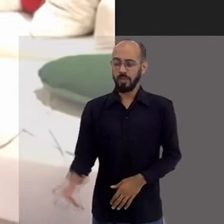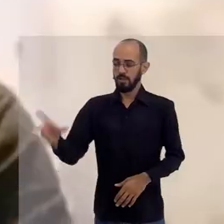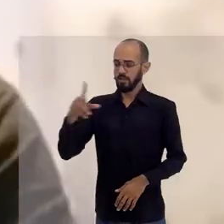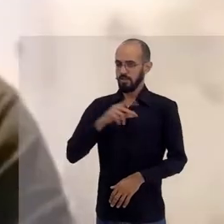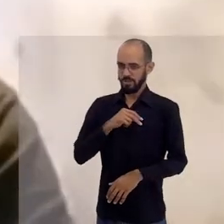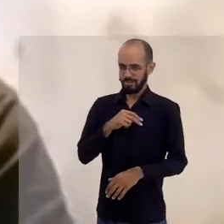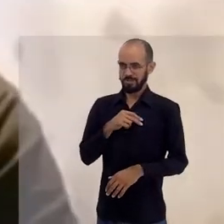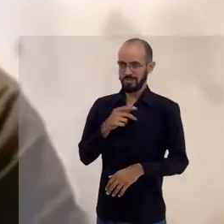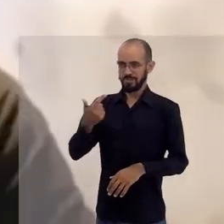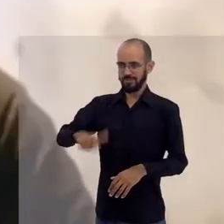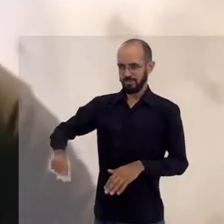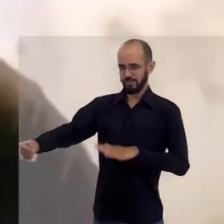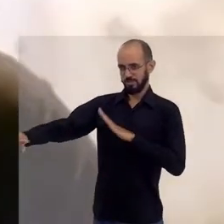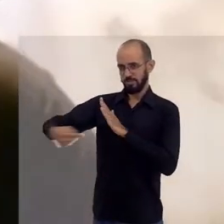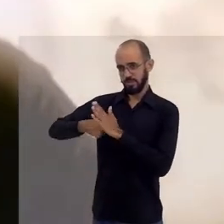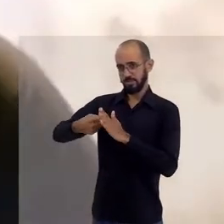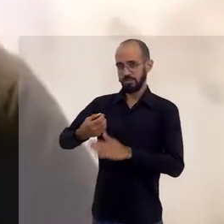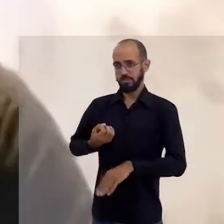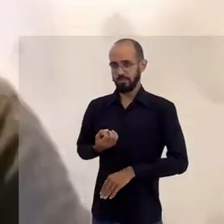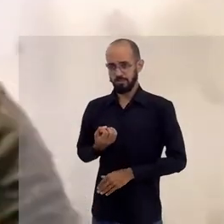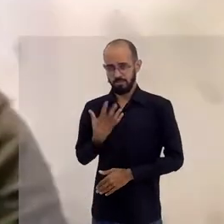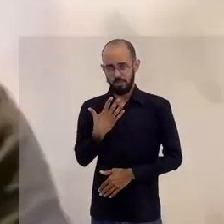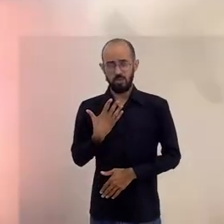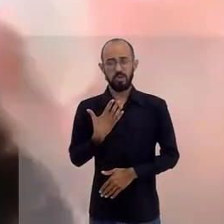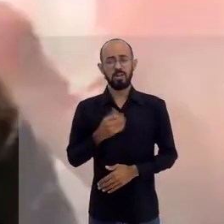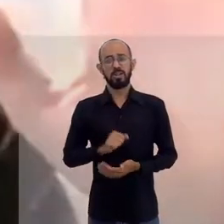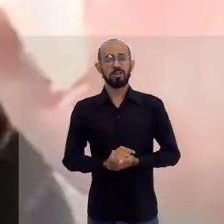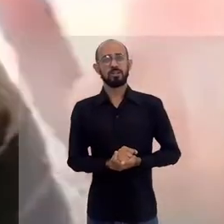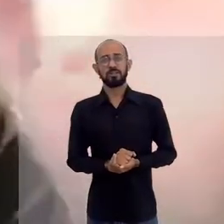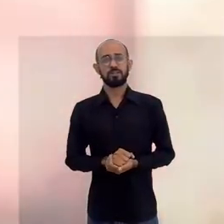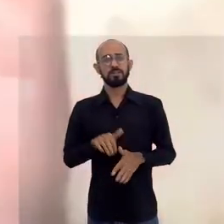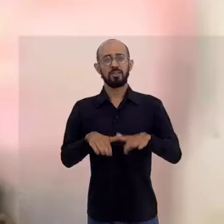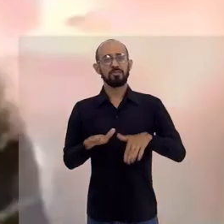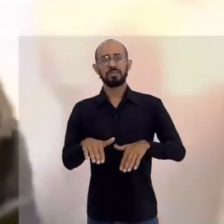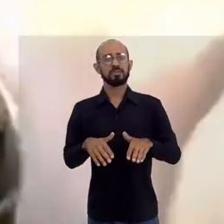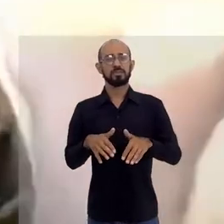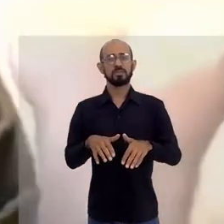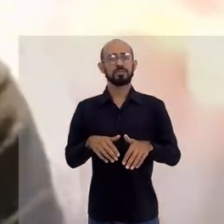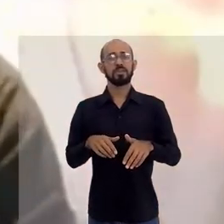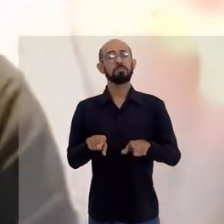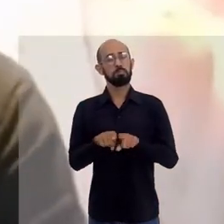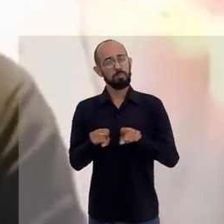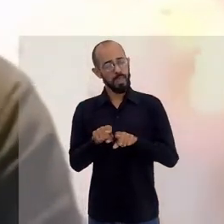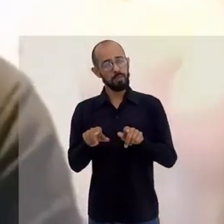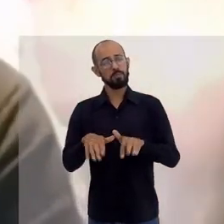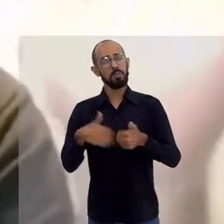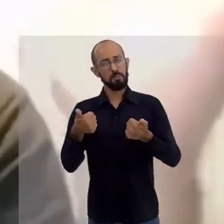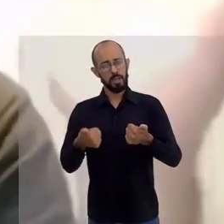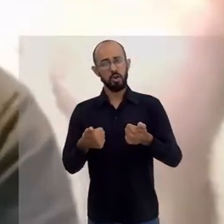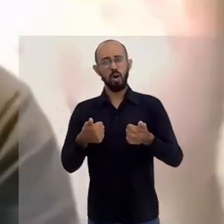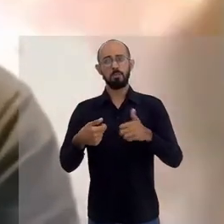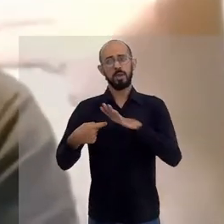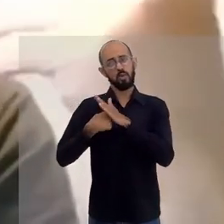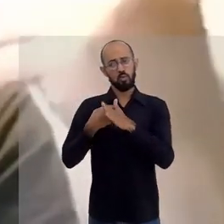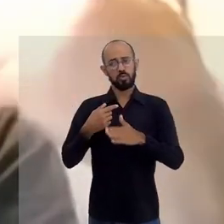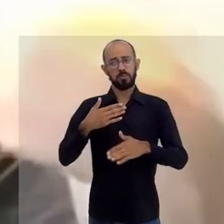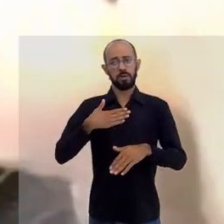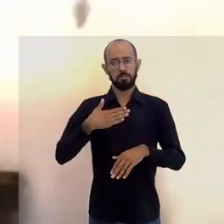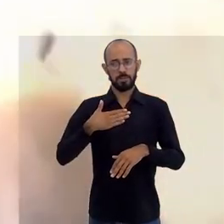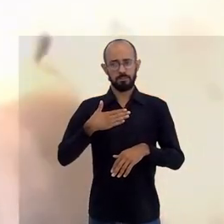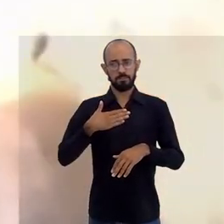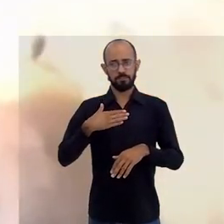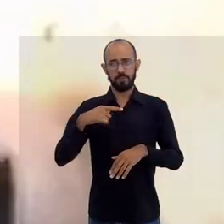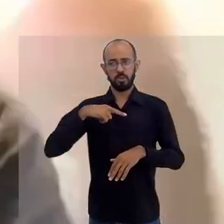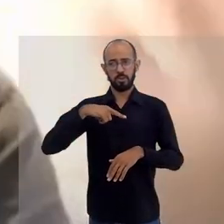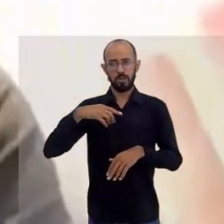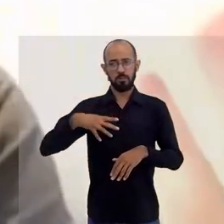Nossa, Cláudia! Outra belíssima pergunta. Belíssima! Talvez uma das melhores que eu já recebi. Bom,